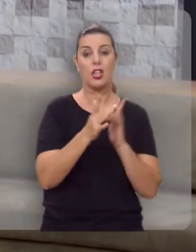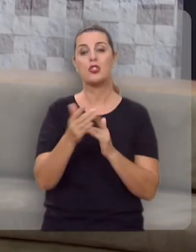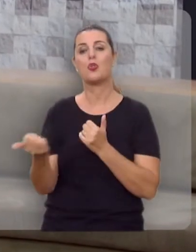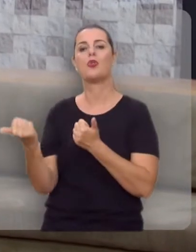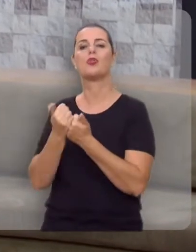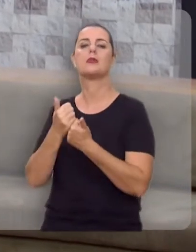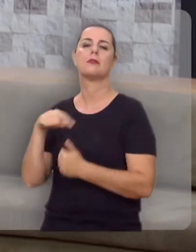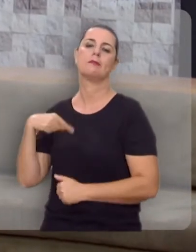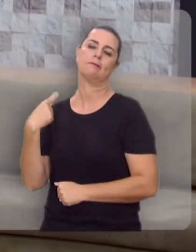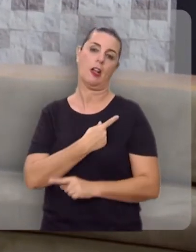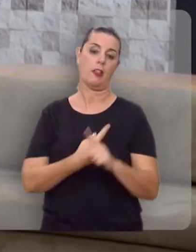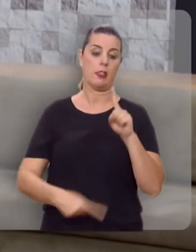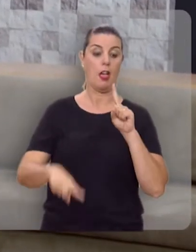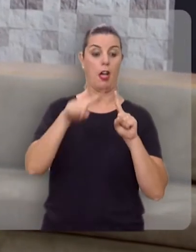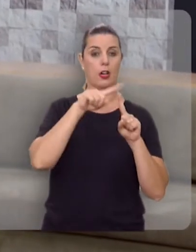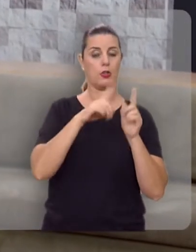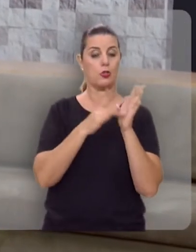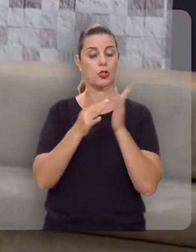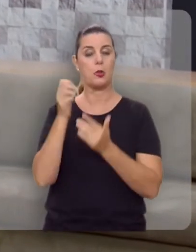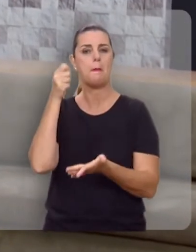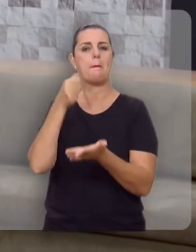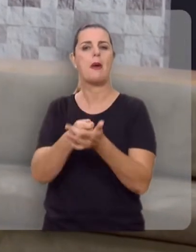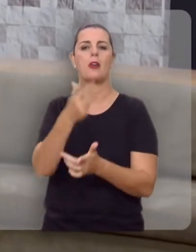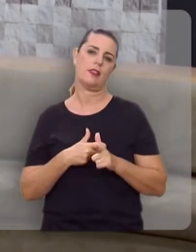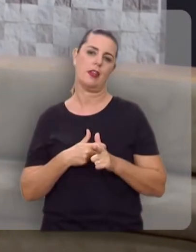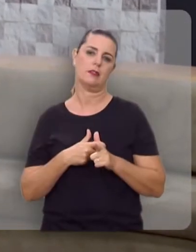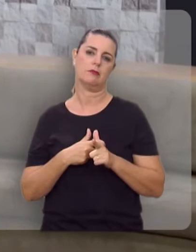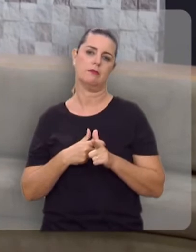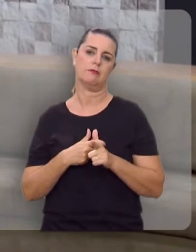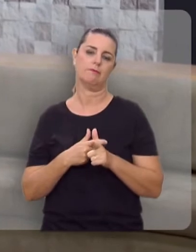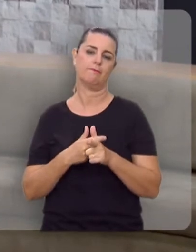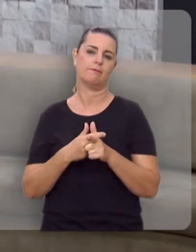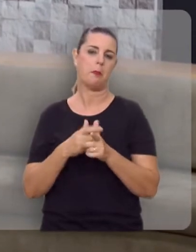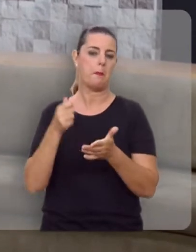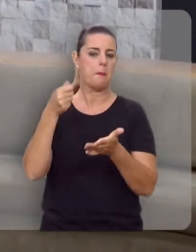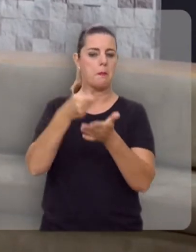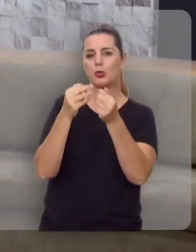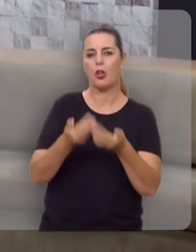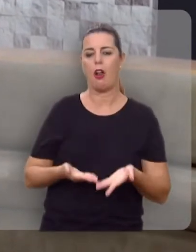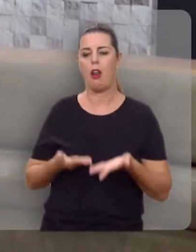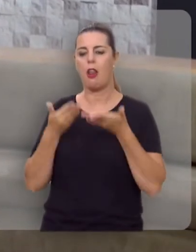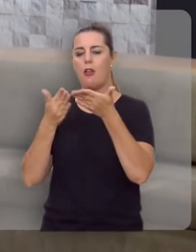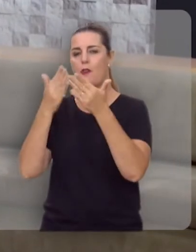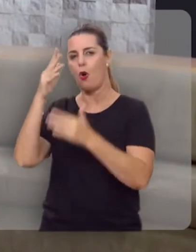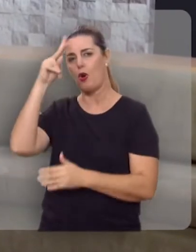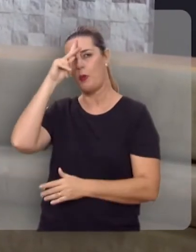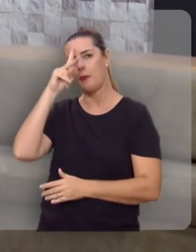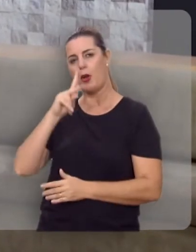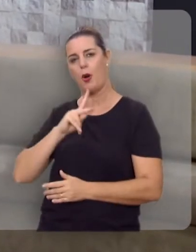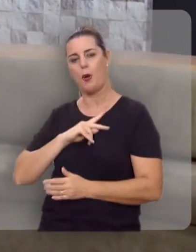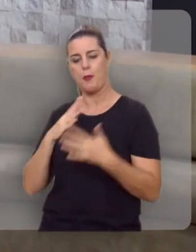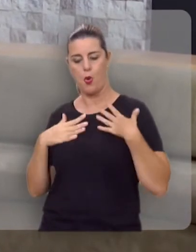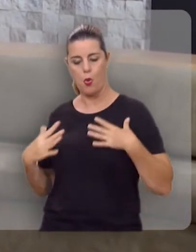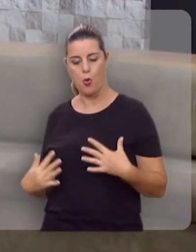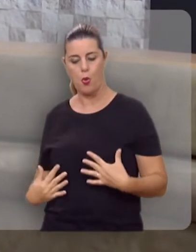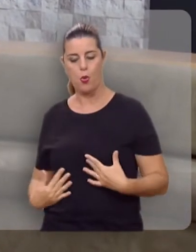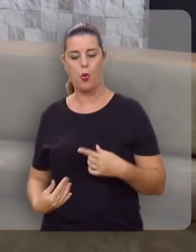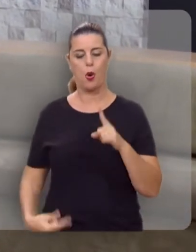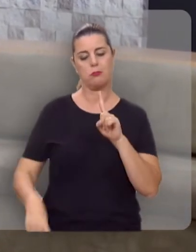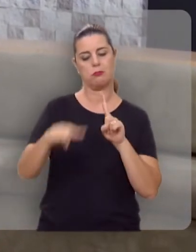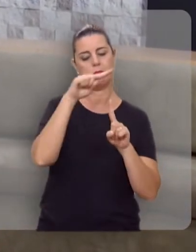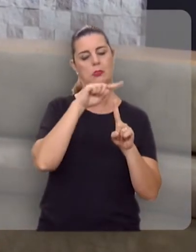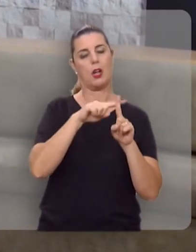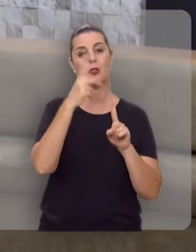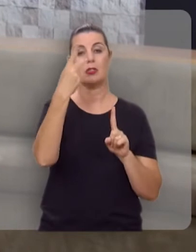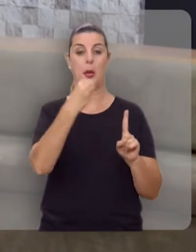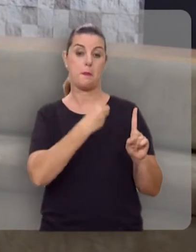Jesus recebeu em seu lugar. Na cruz ele pagou a sua dívida. Ele quitou o seu débito. Ele levou sobre si, no seu corpo, no